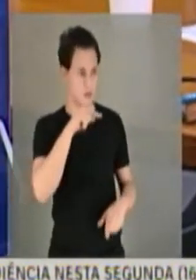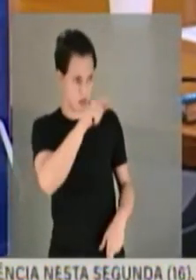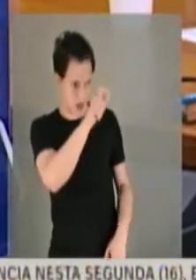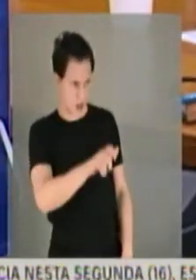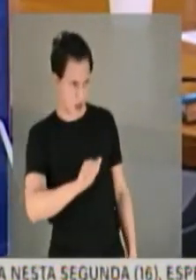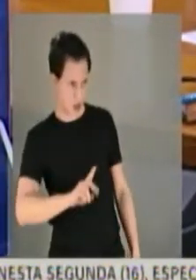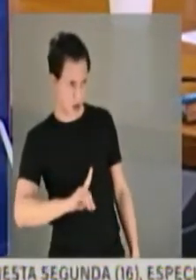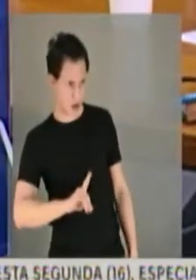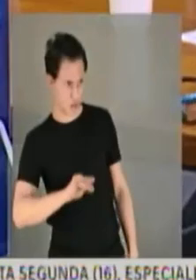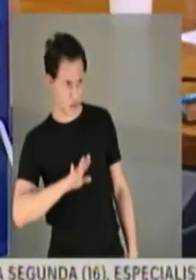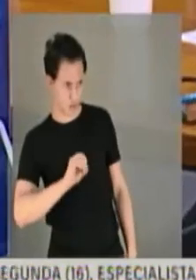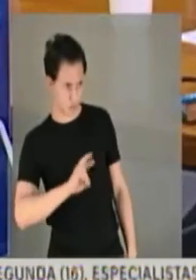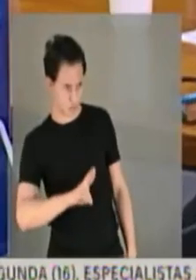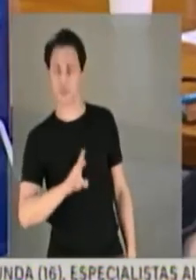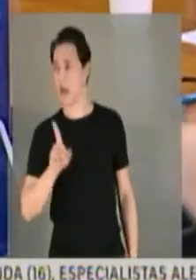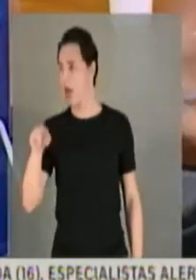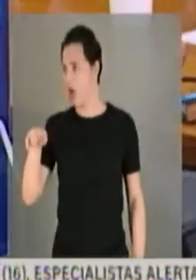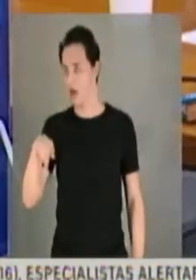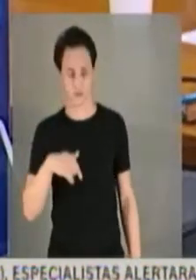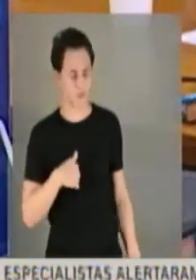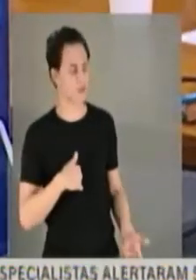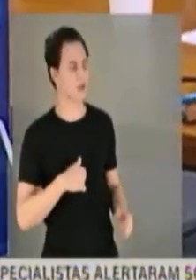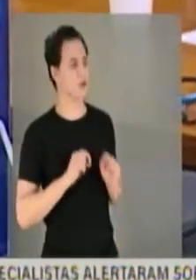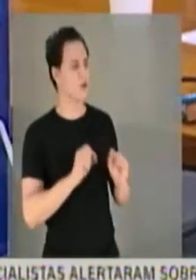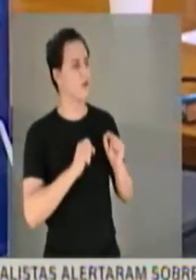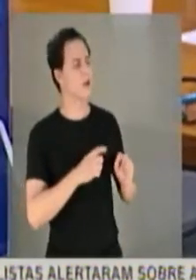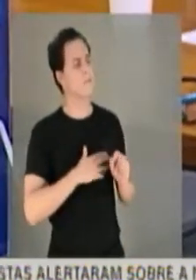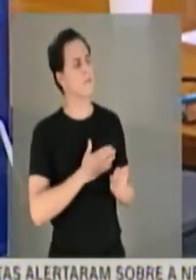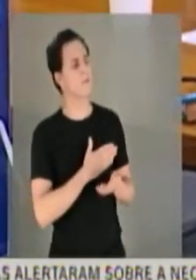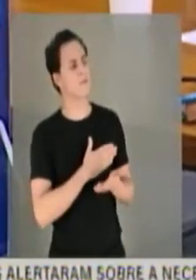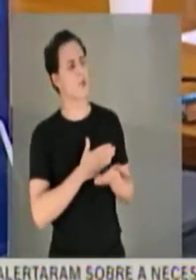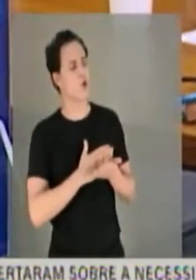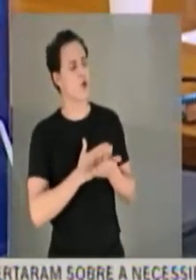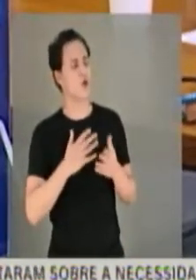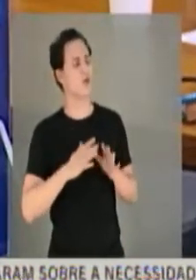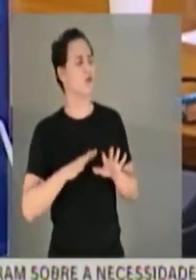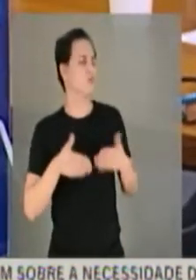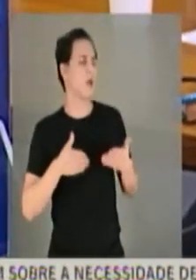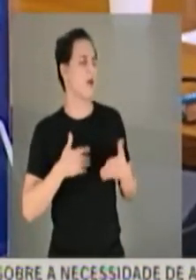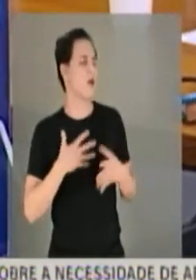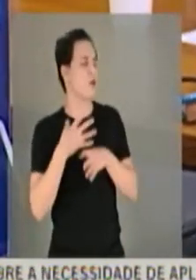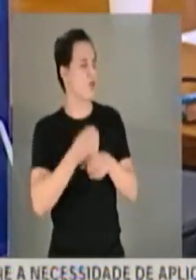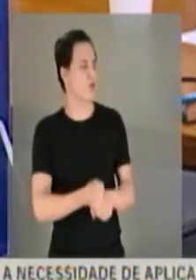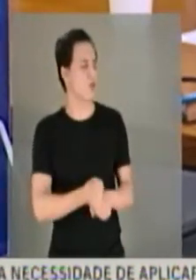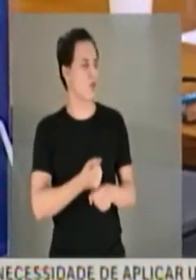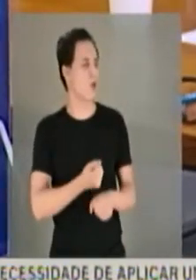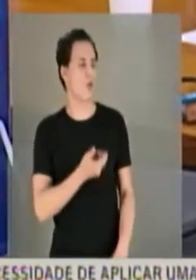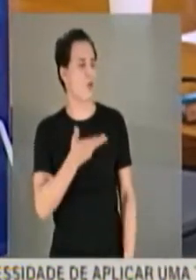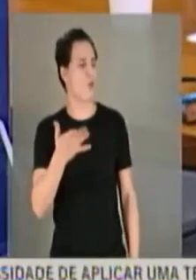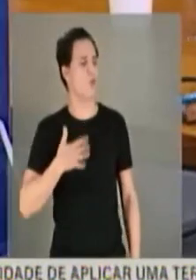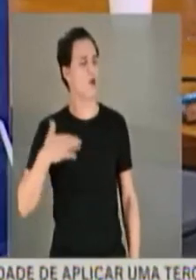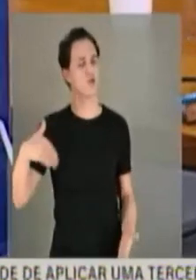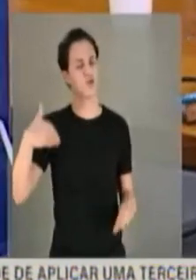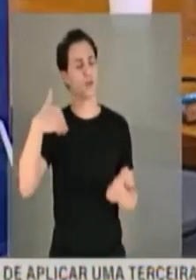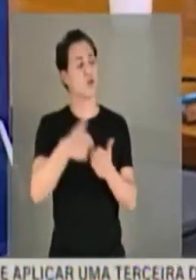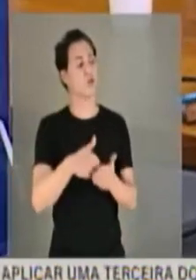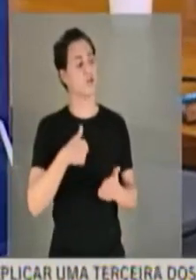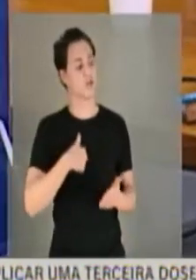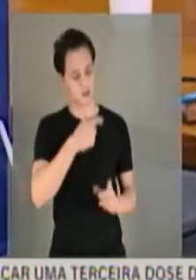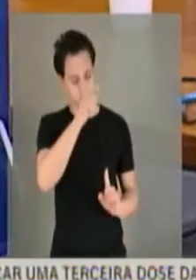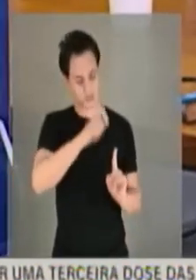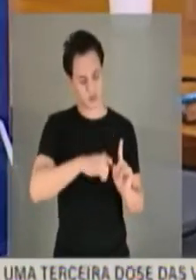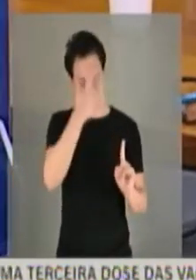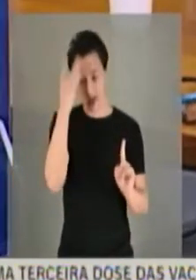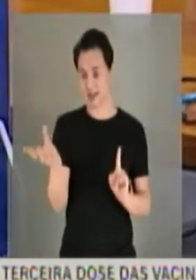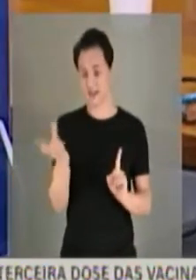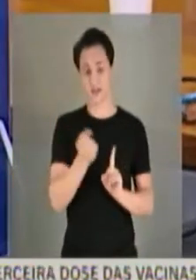auditor. Quantos mais ou menos processos dessa questão de corrupção, normalmente um auditor recebe por